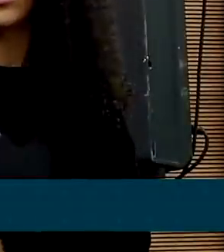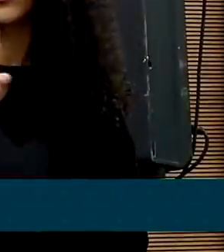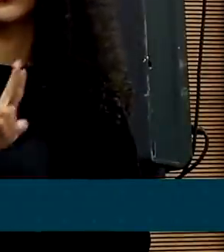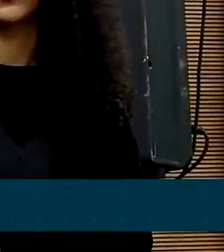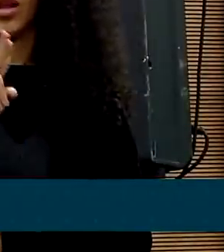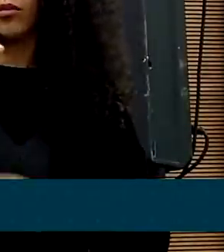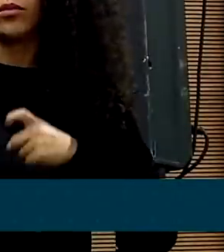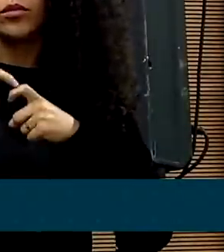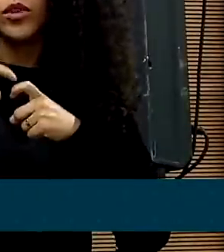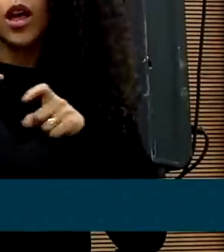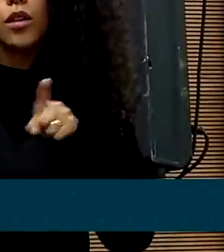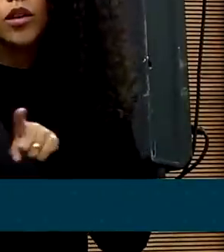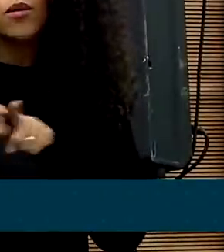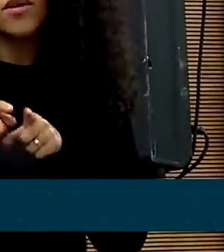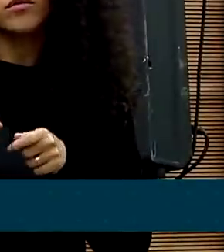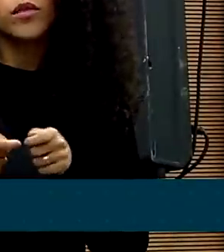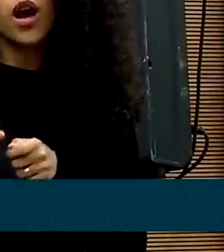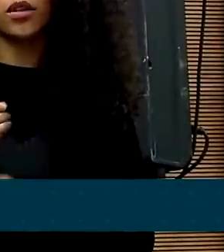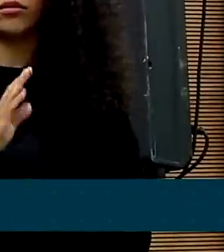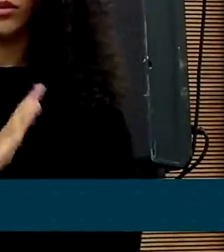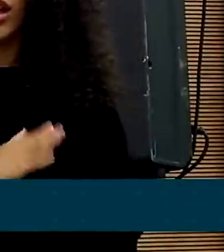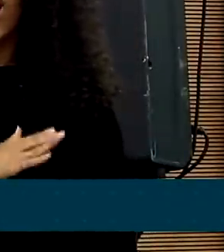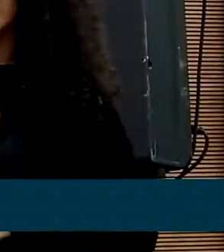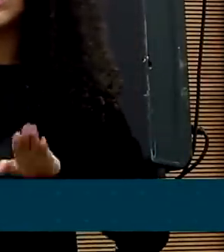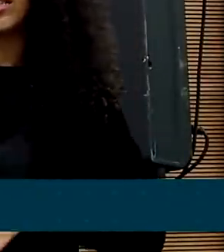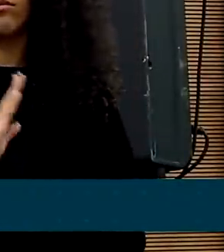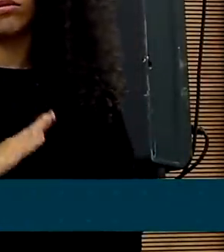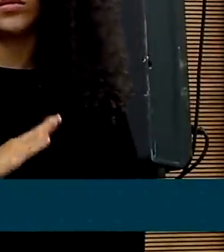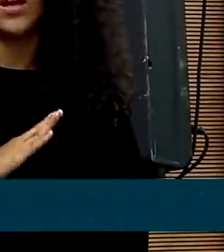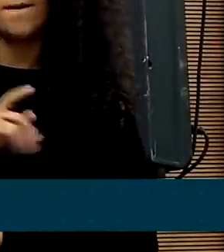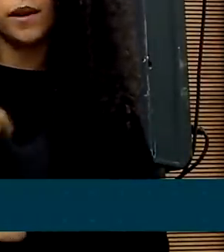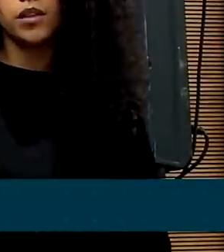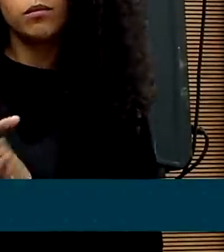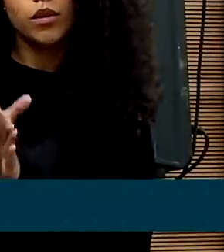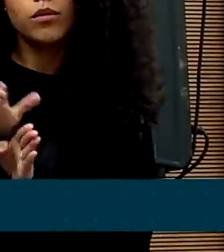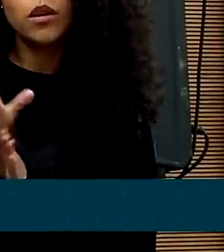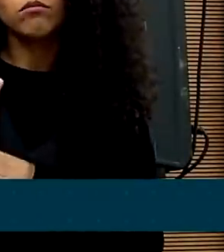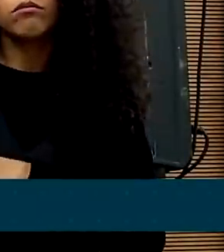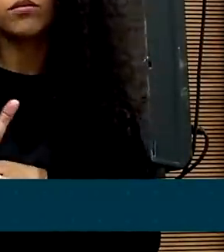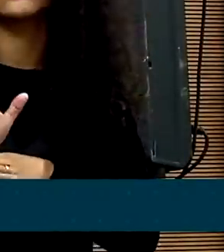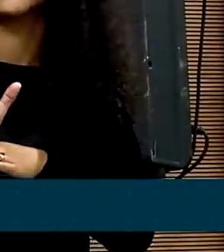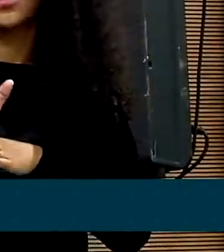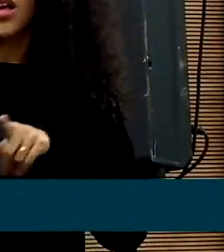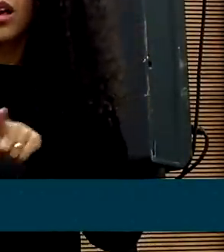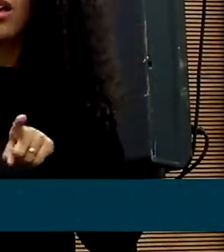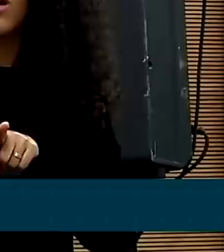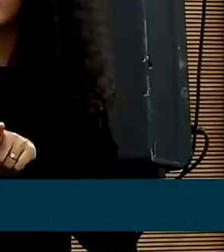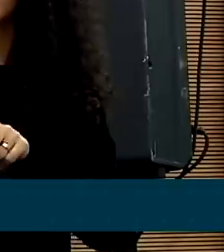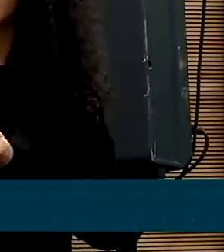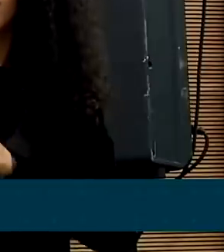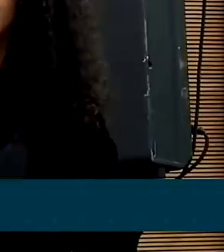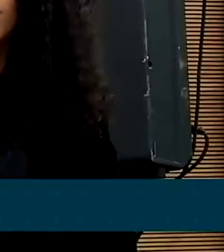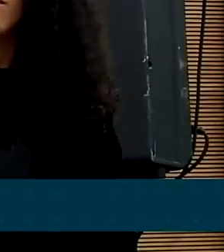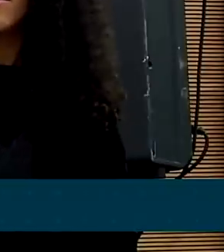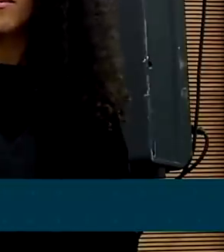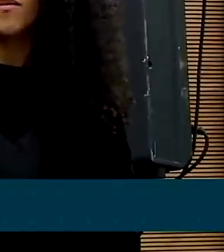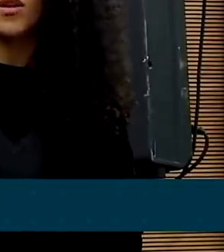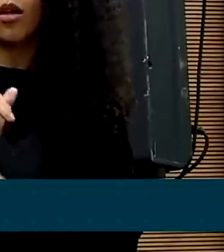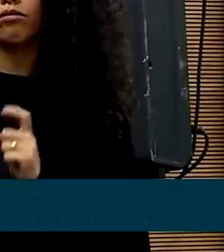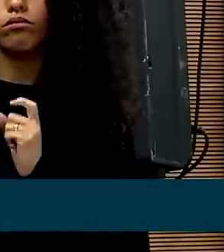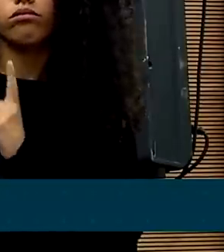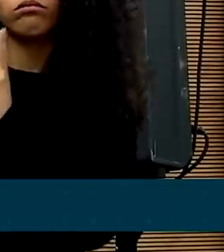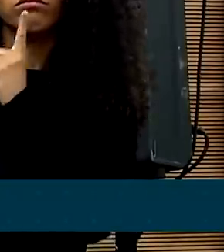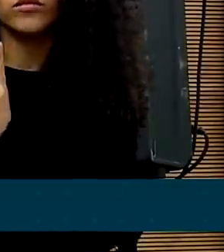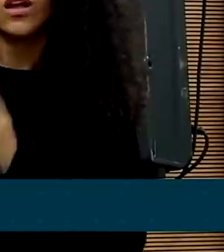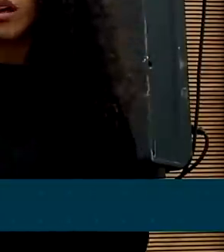e com médicos lá na ponta, mesmo não sendo cardiologistas, mas com o auxílio da telecardiologia, eles vão poder salvar